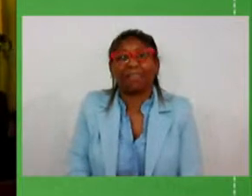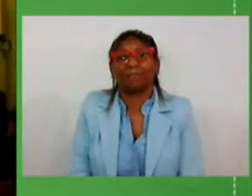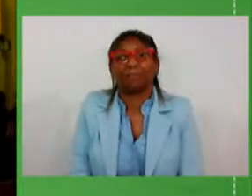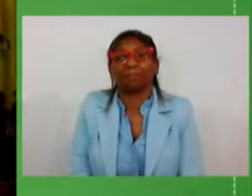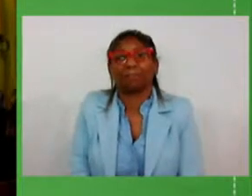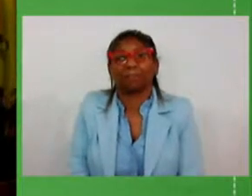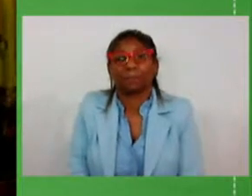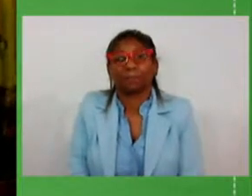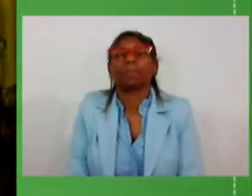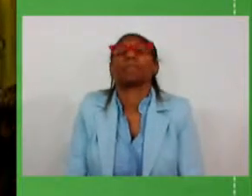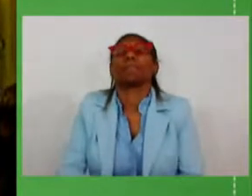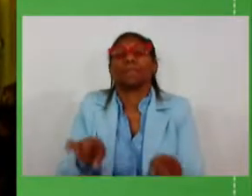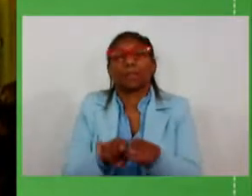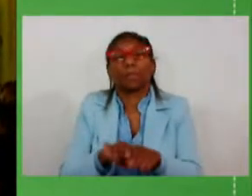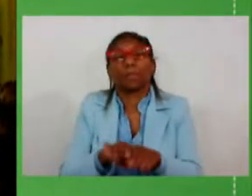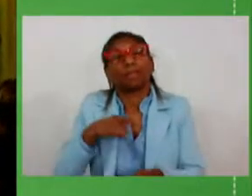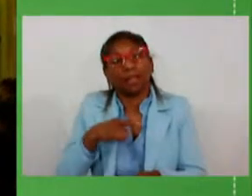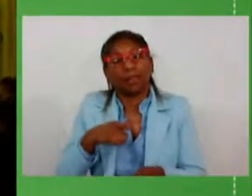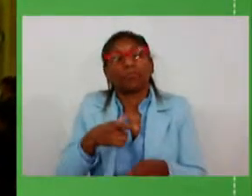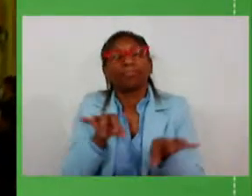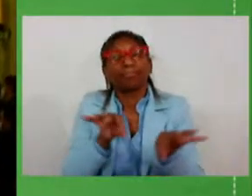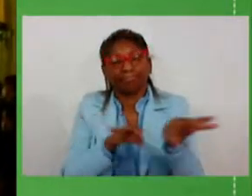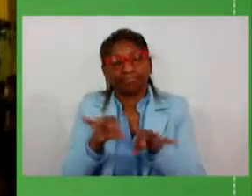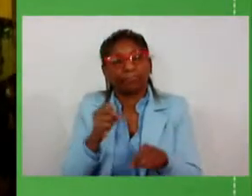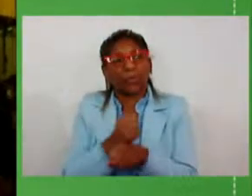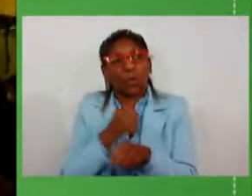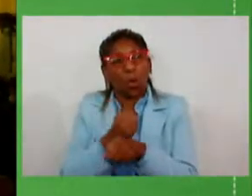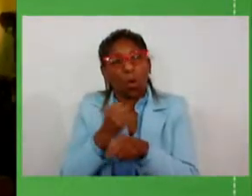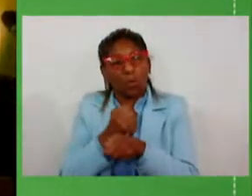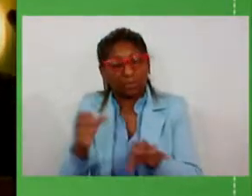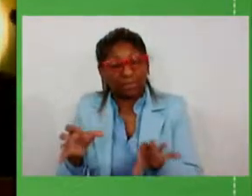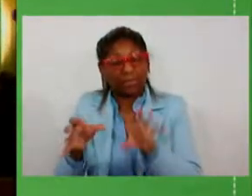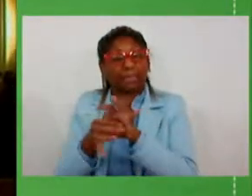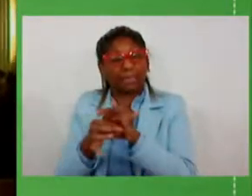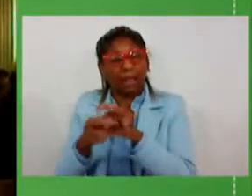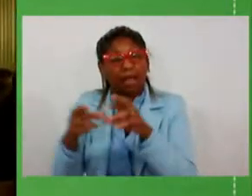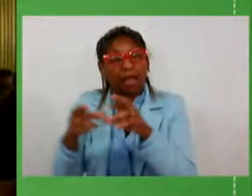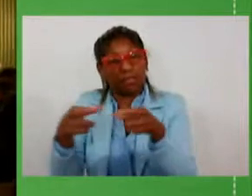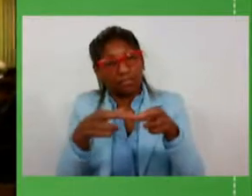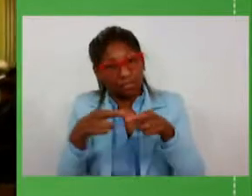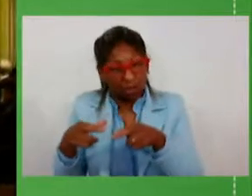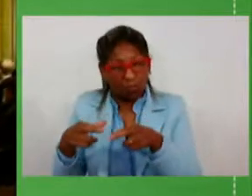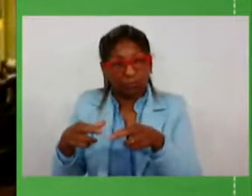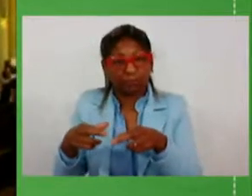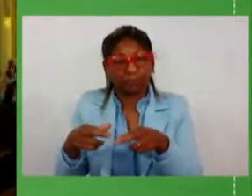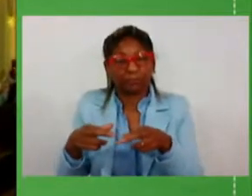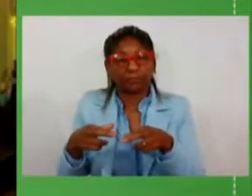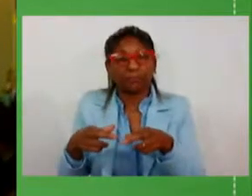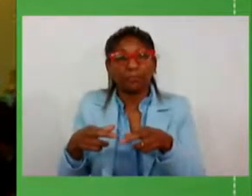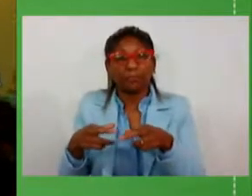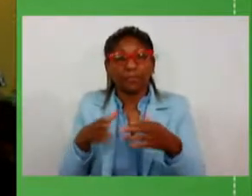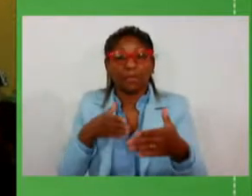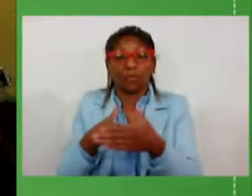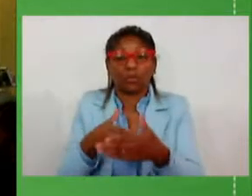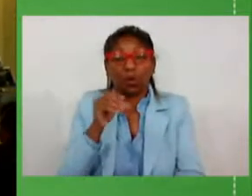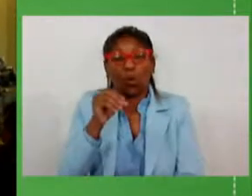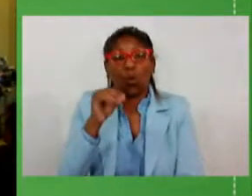além disso nós temos também a previsão de obras de ligações regionais na região da fronteira oeste